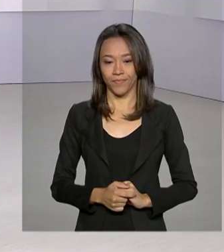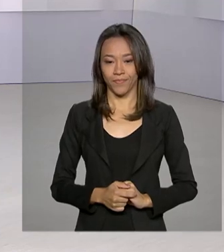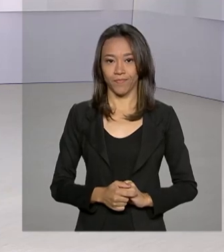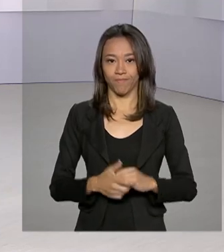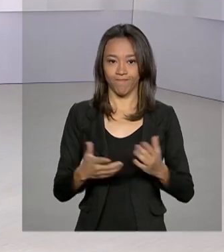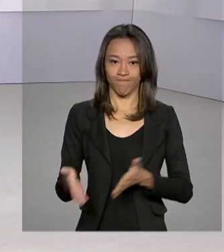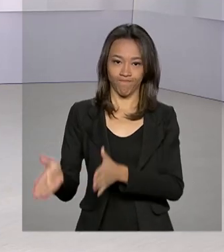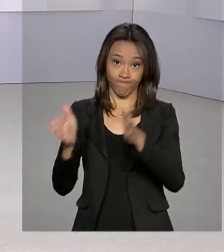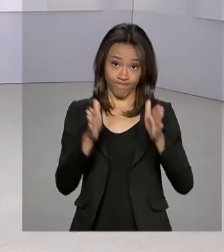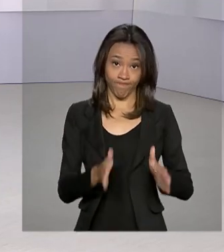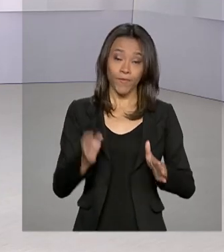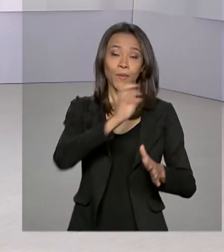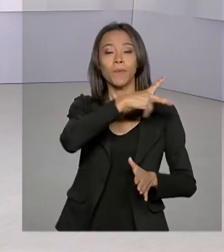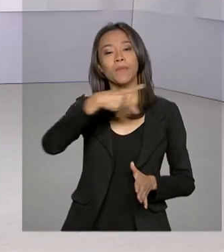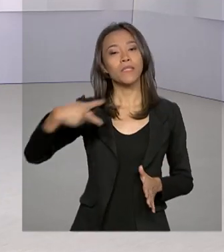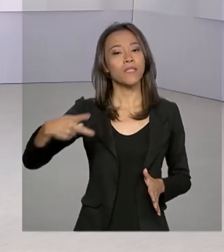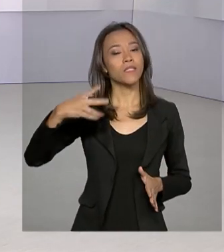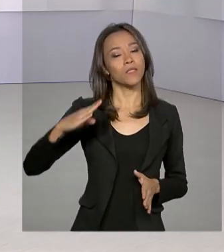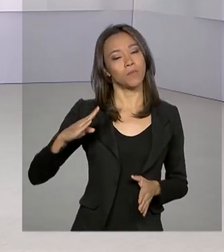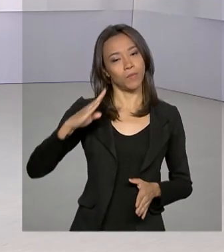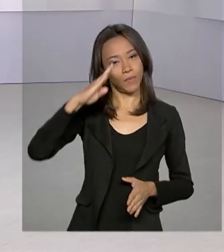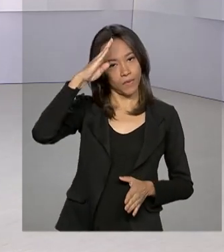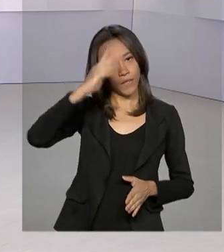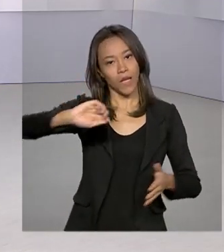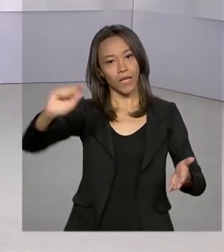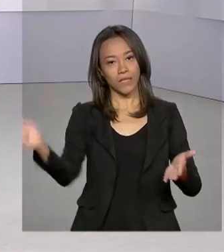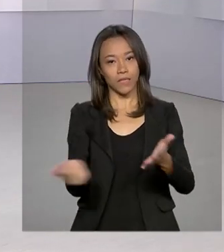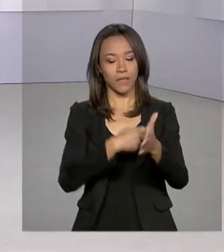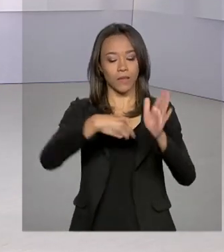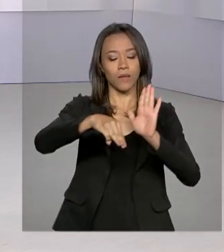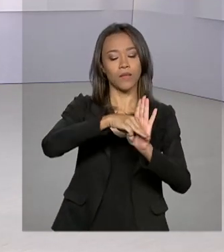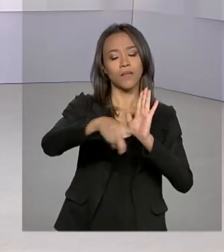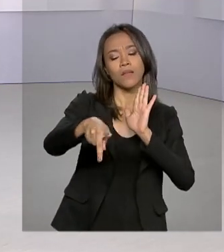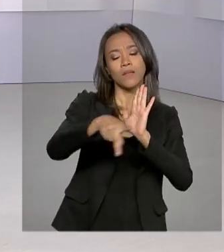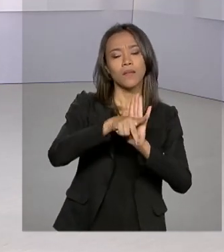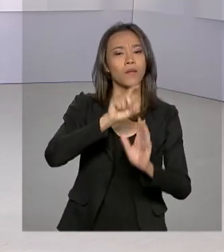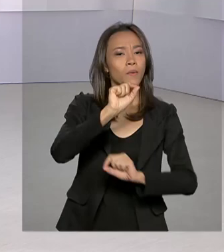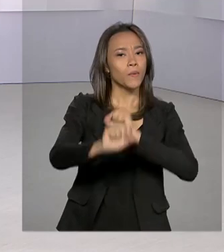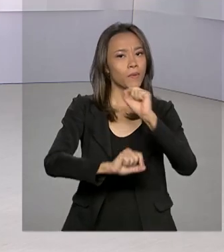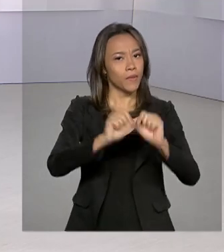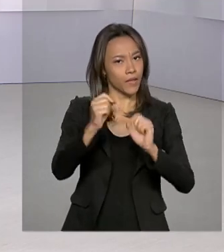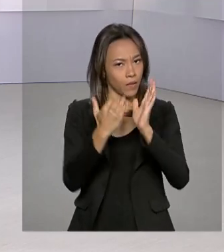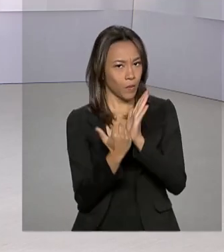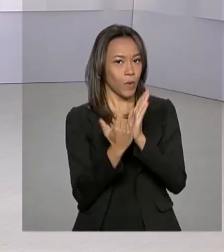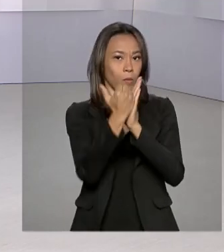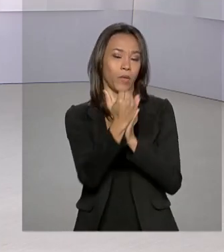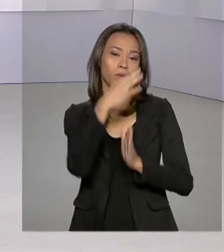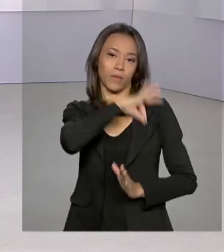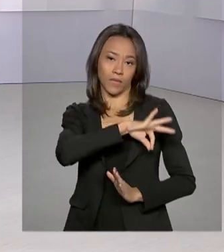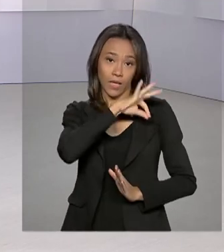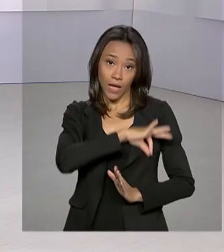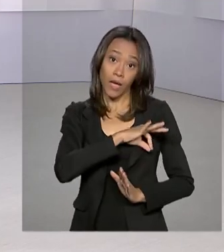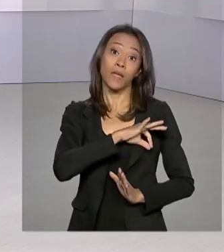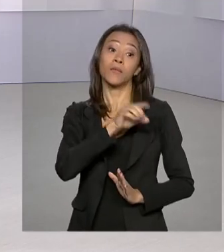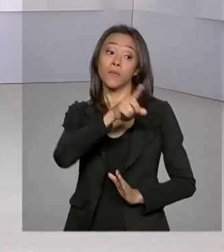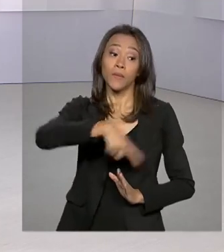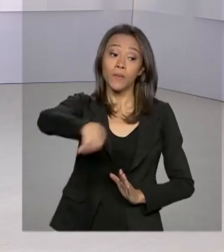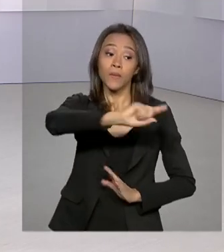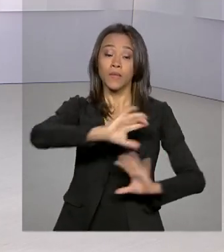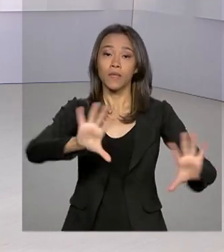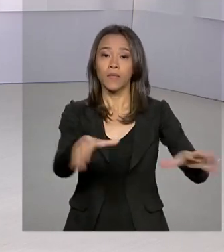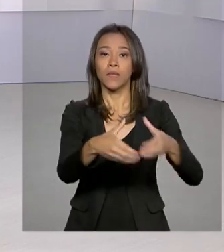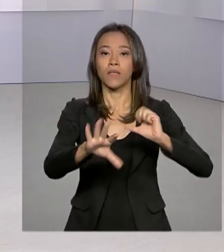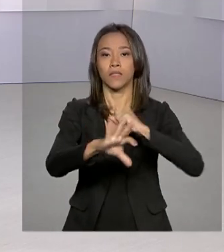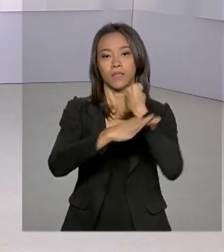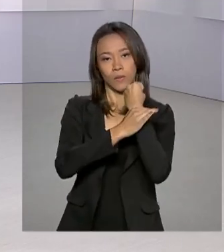O presidente Jair Bolsonaro assinou medida provisória que permite reajuste salarial para a força de segurança